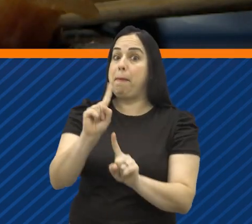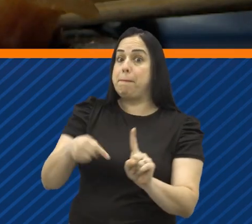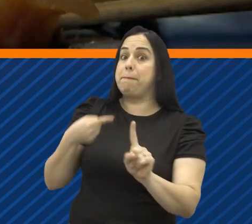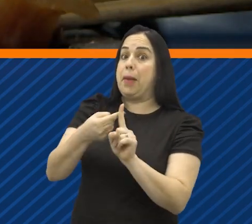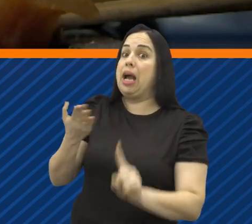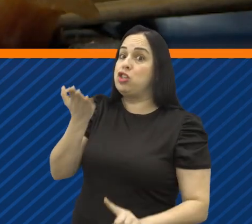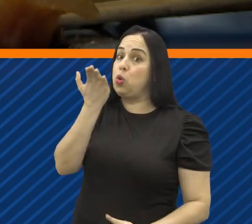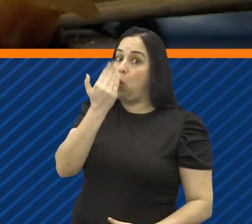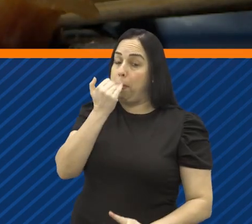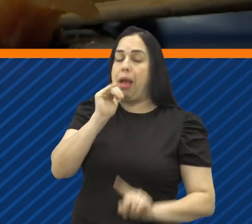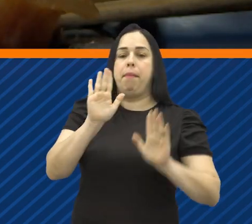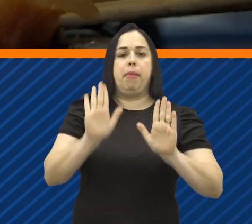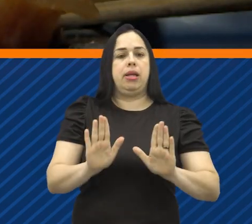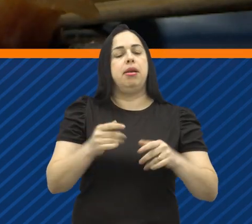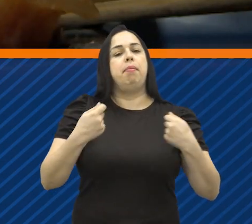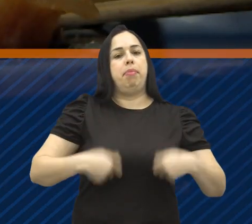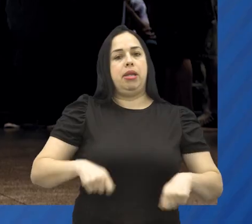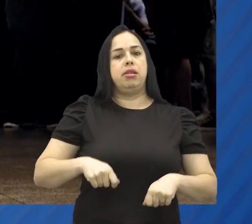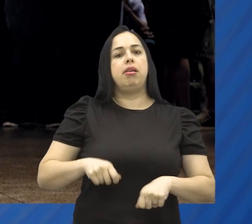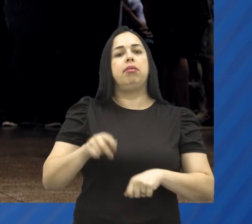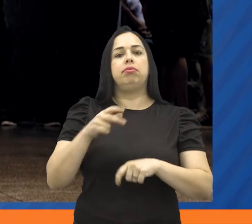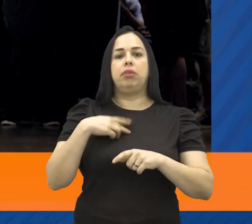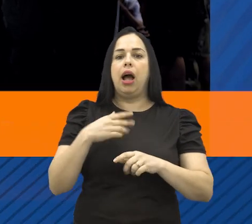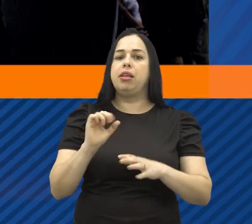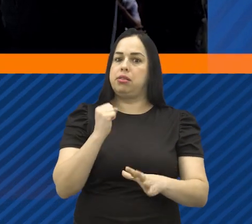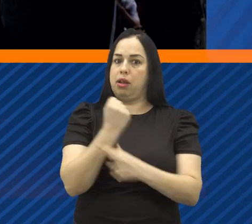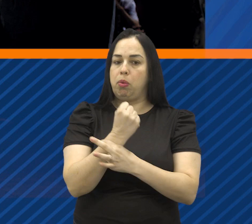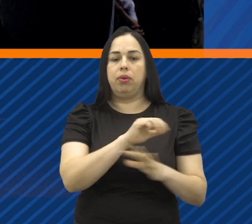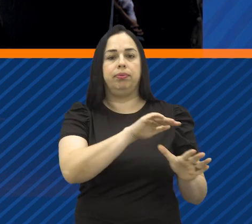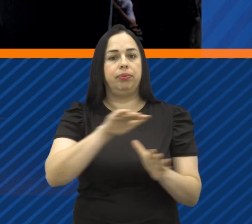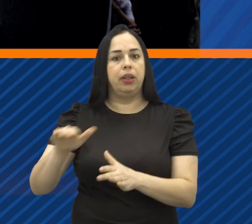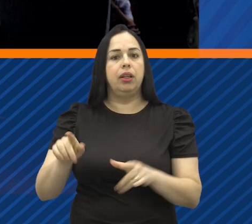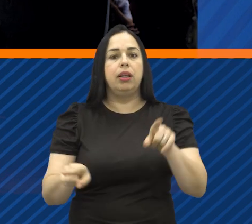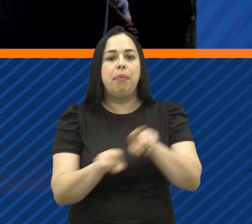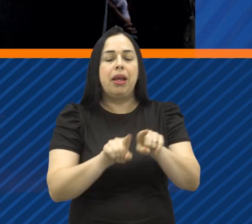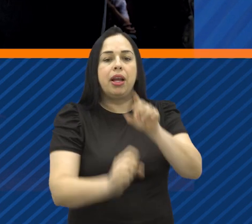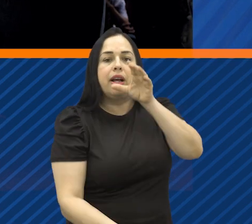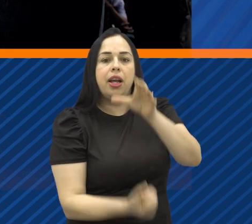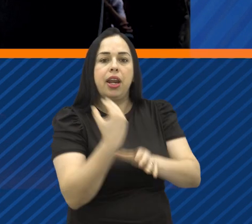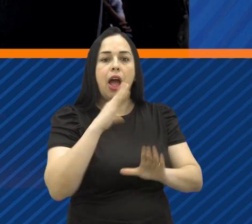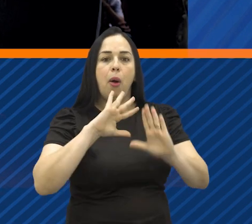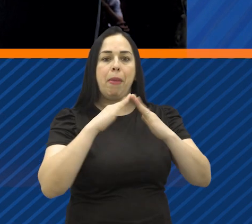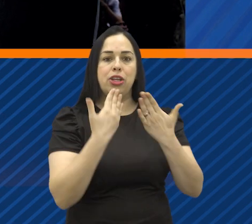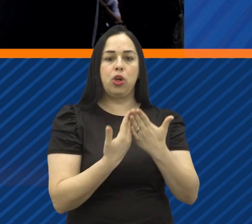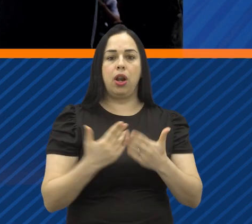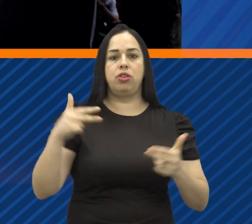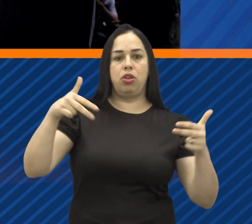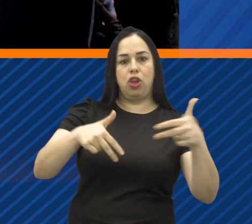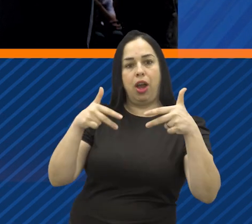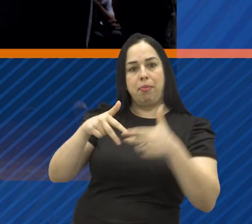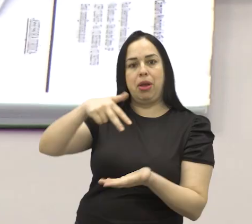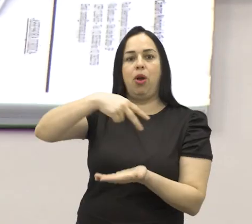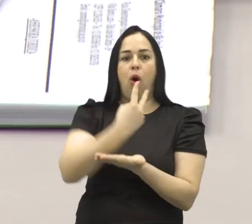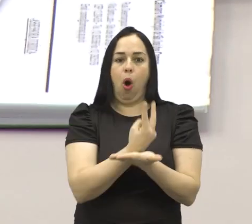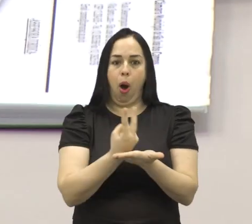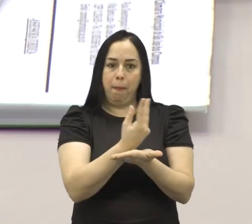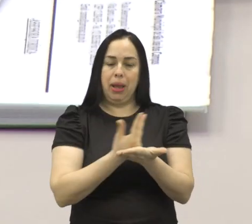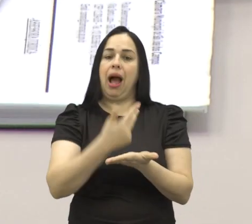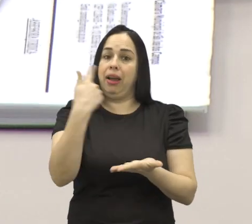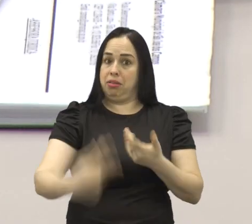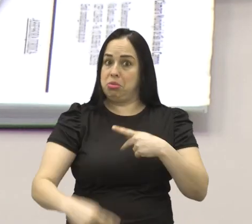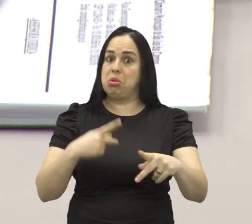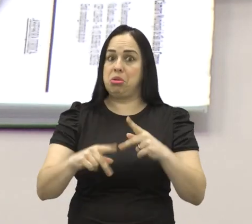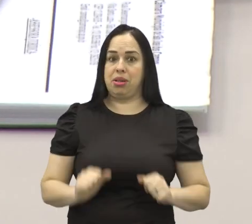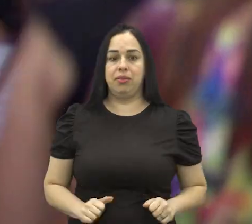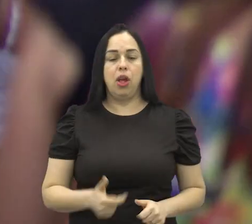partir da autorização da vigilância sanitária e um projeto que autoriza a criação de uma escolinha de hip-hop em São José. Outras